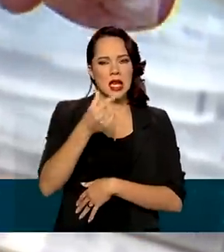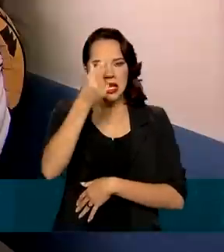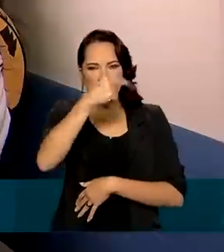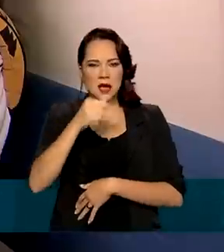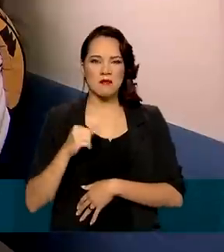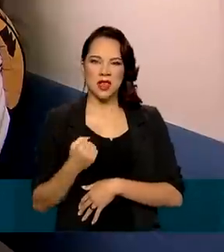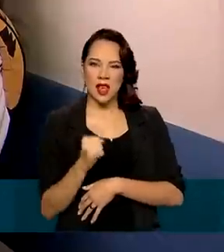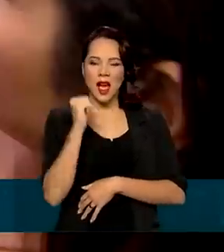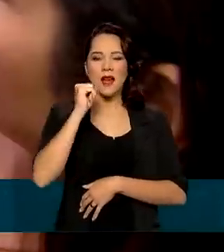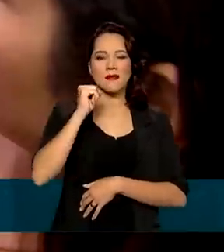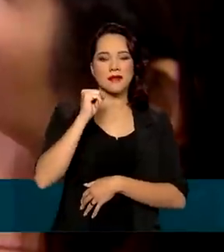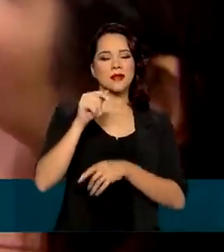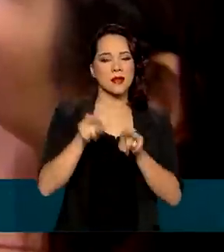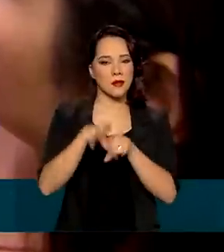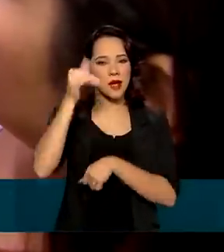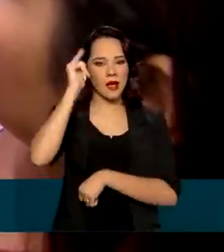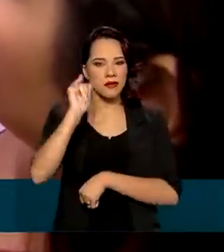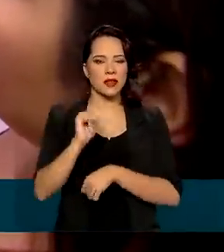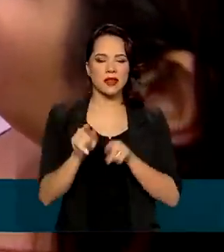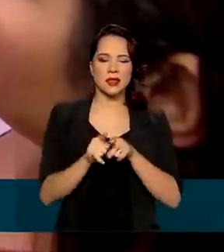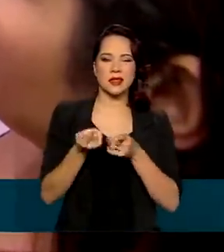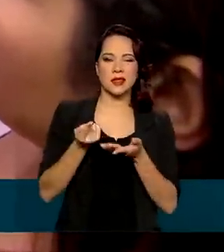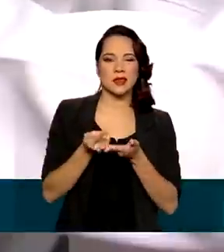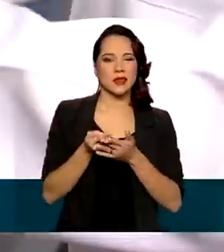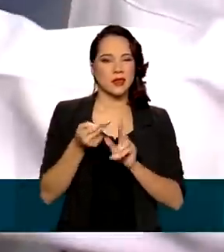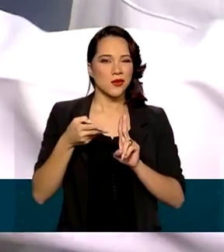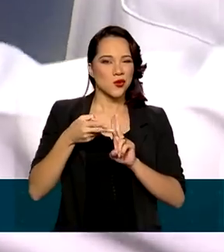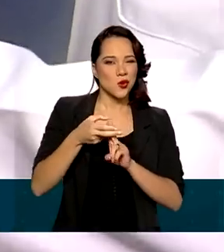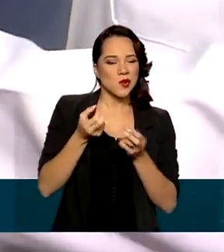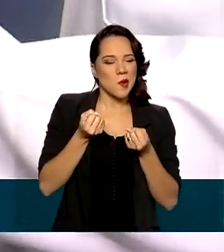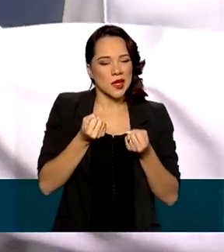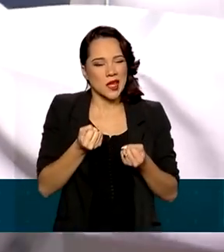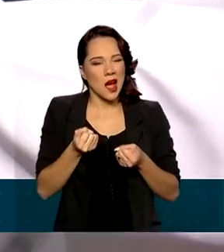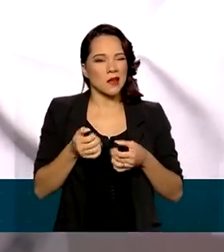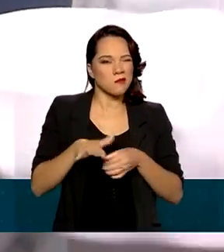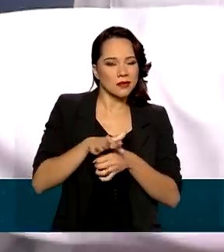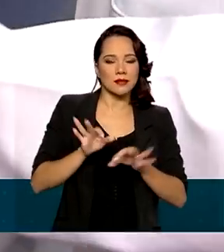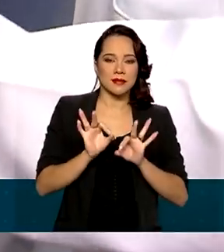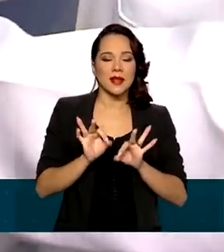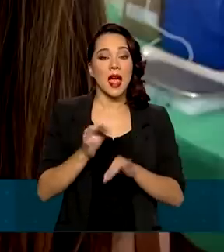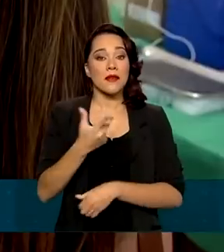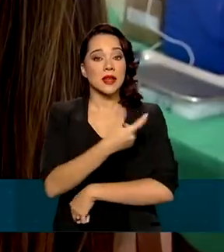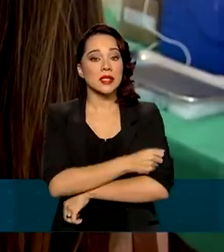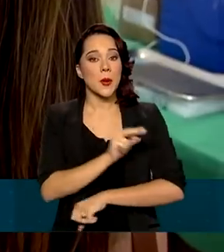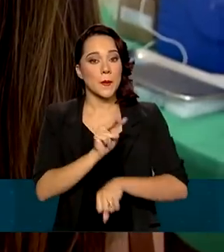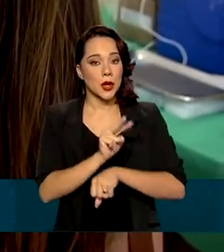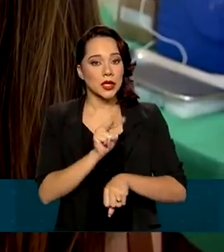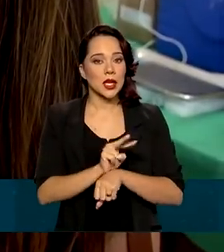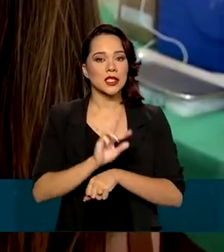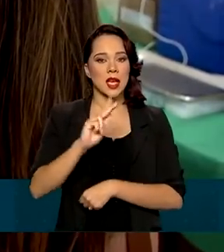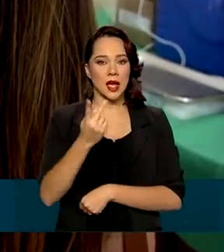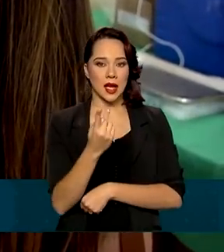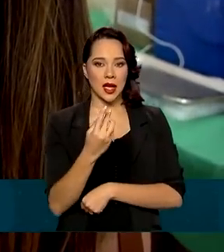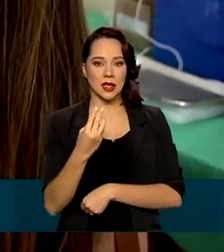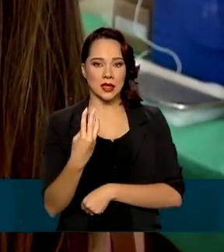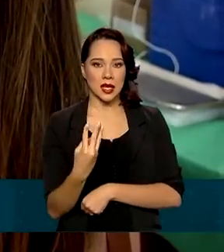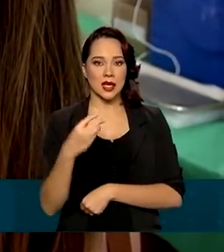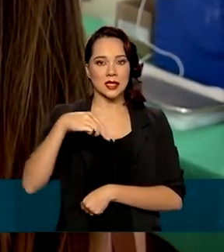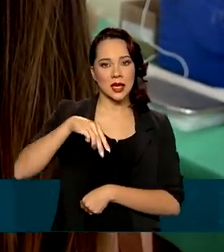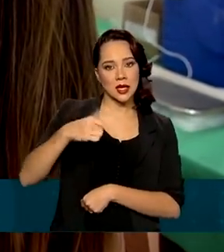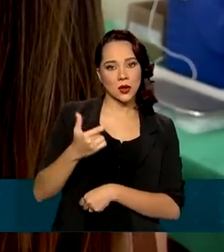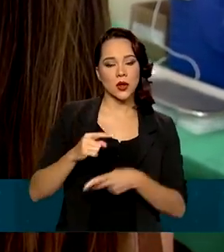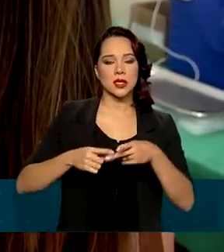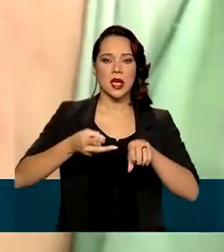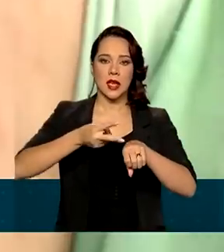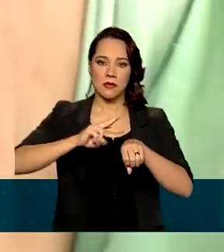doença e também evita a sobrecarga das unidades públicas de saúde. A vacina deste ano protege contra a Cipa H3, N2 e